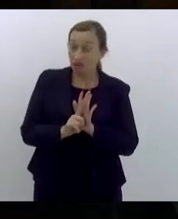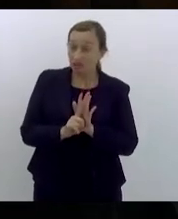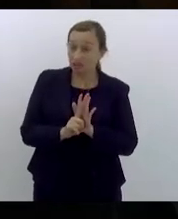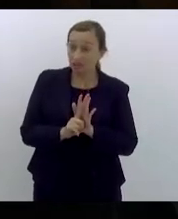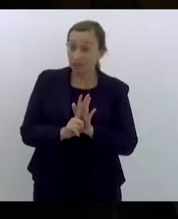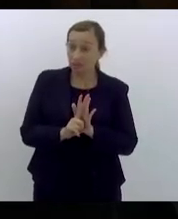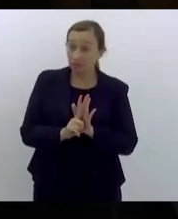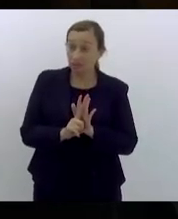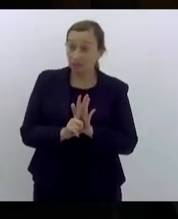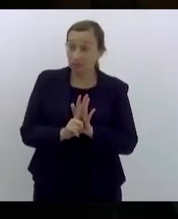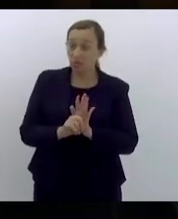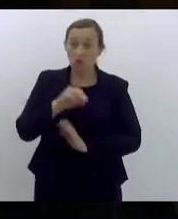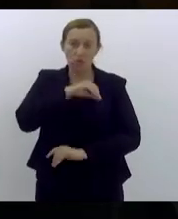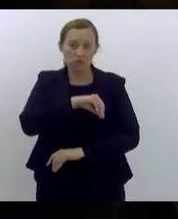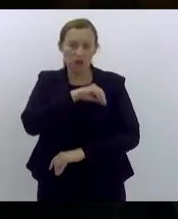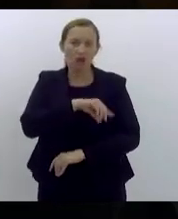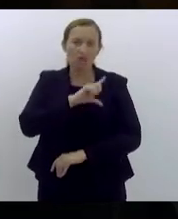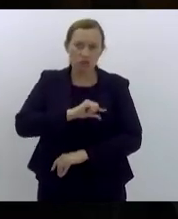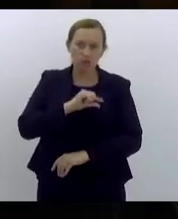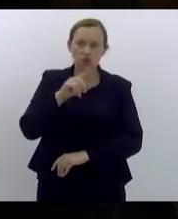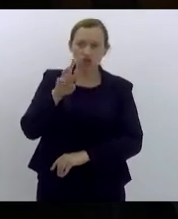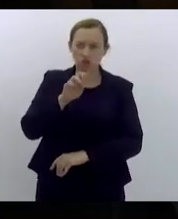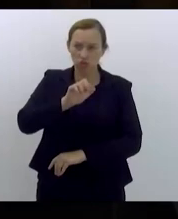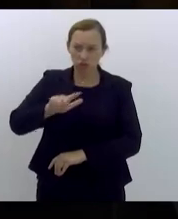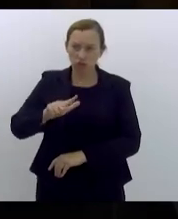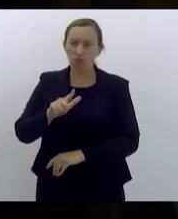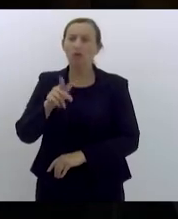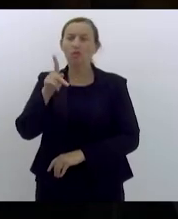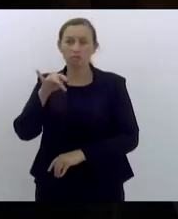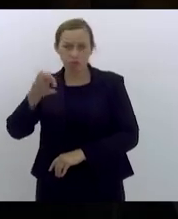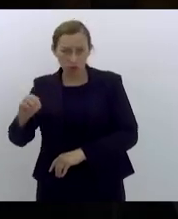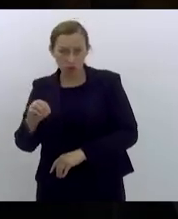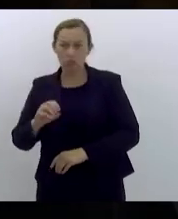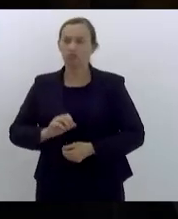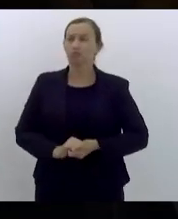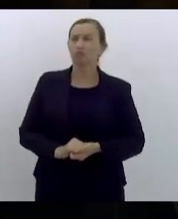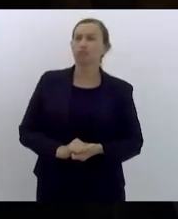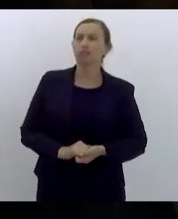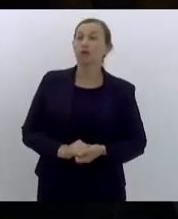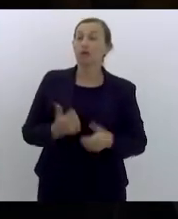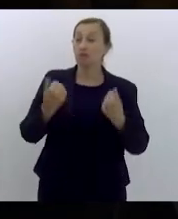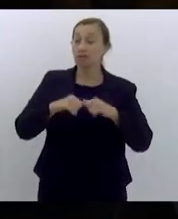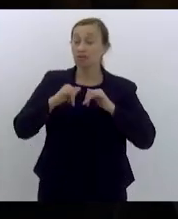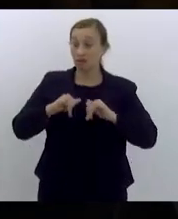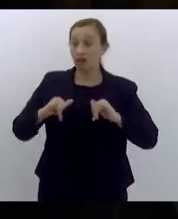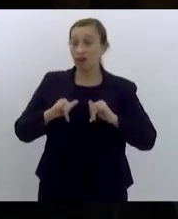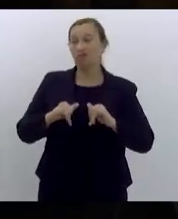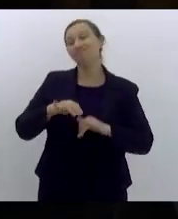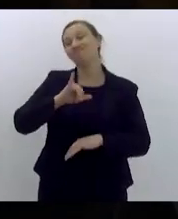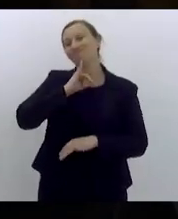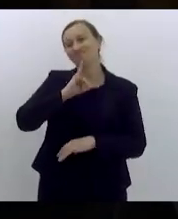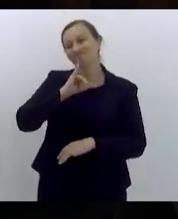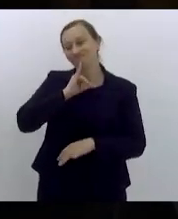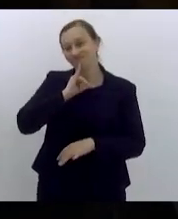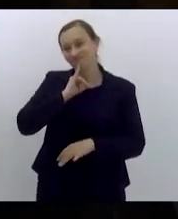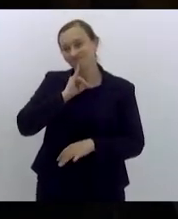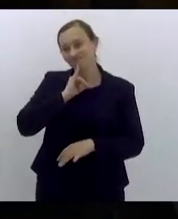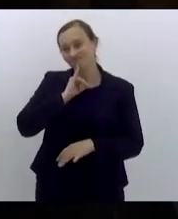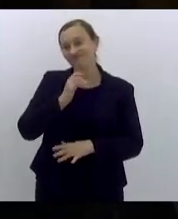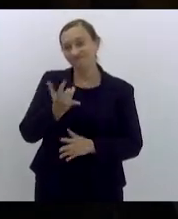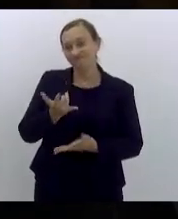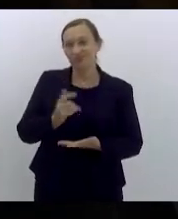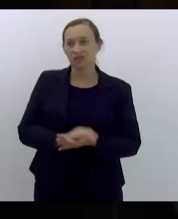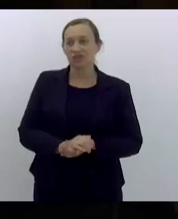estabelece o salário mínimo regional a lei do piso que preciso declarar infelizmente é uma prerrogativa apenas